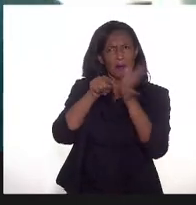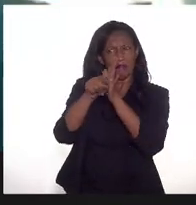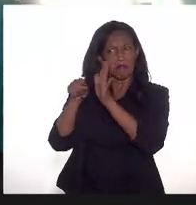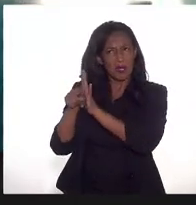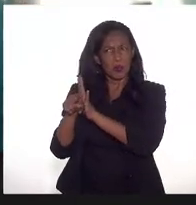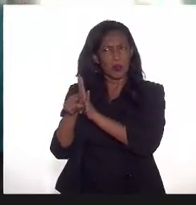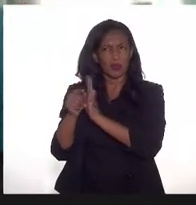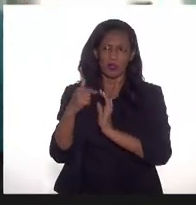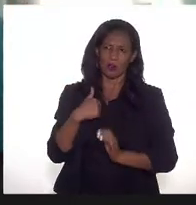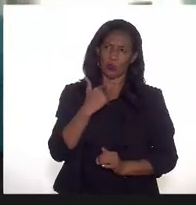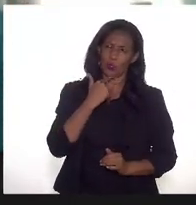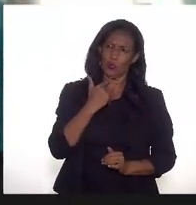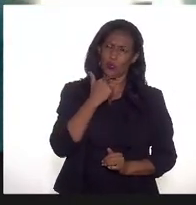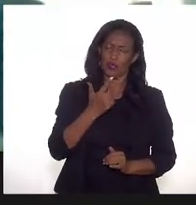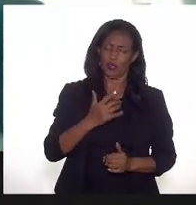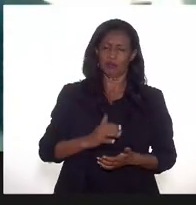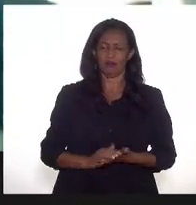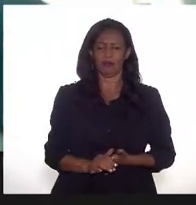apresentação.